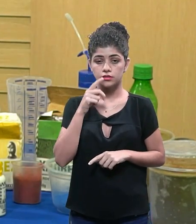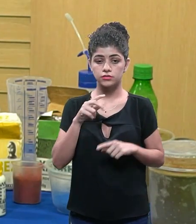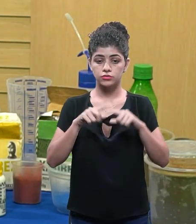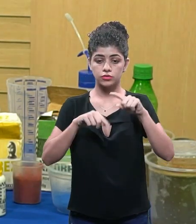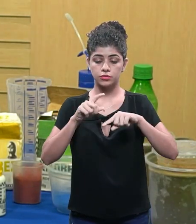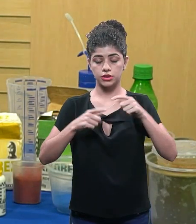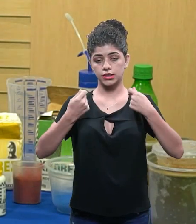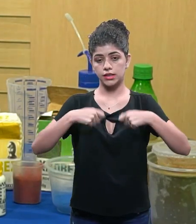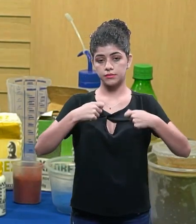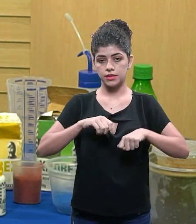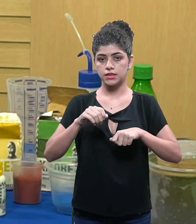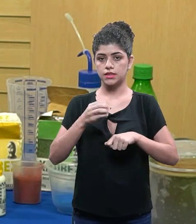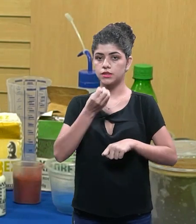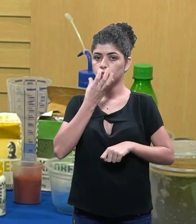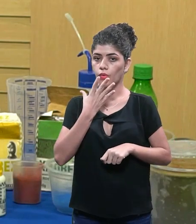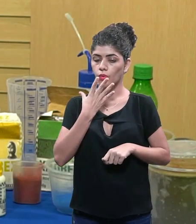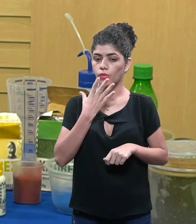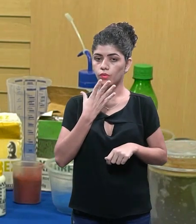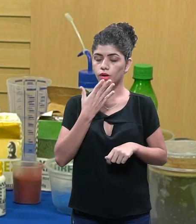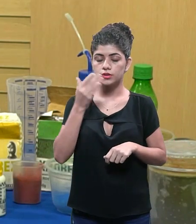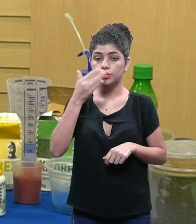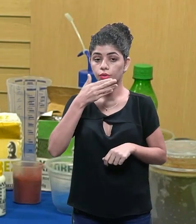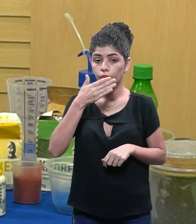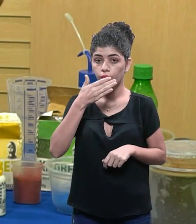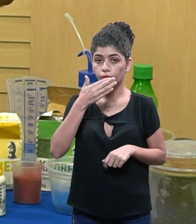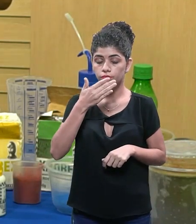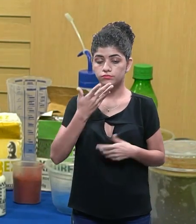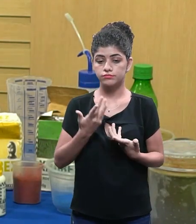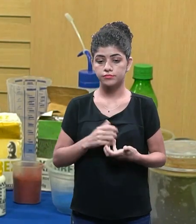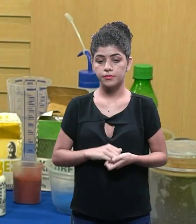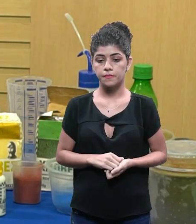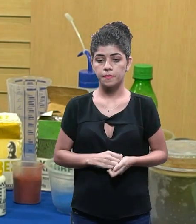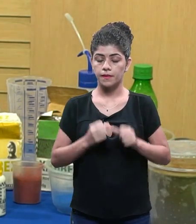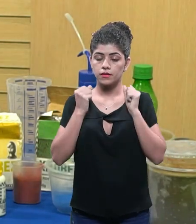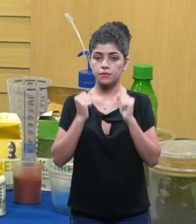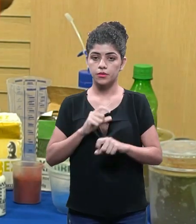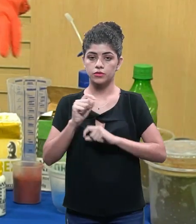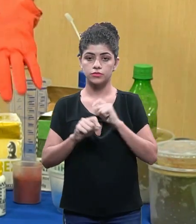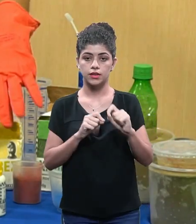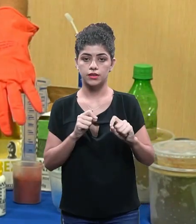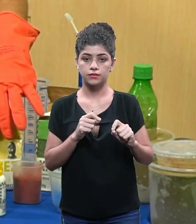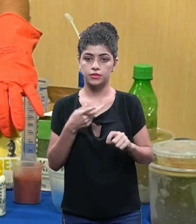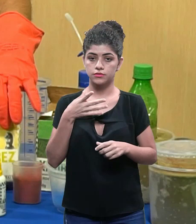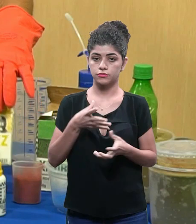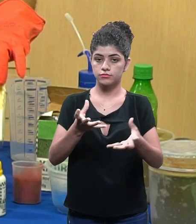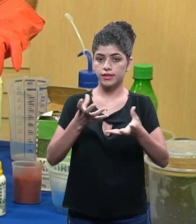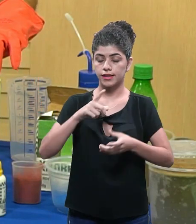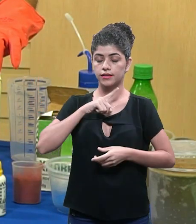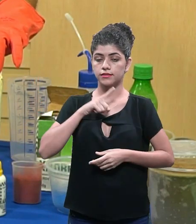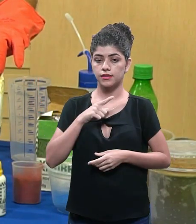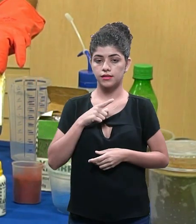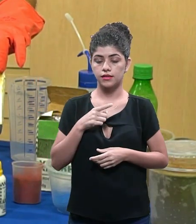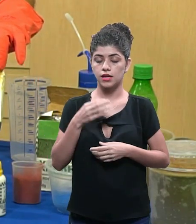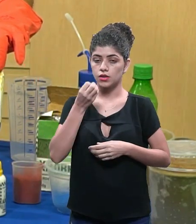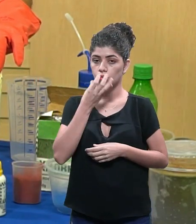num objeto que ele precisa de cor, certo? Um objeto que precisa de cor, você pode o fazer, se você